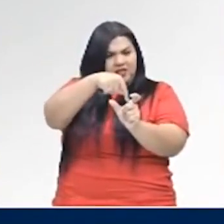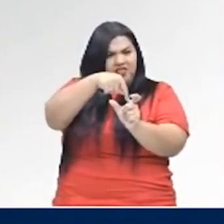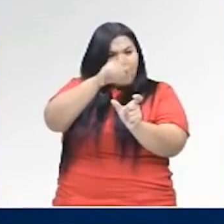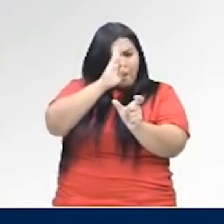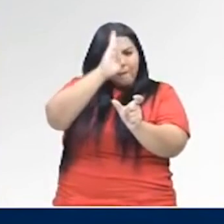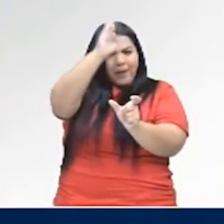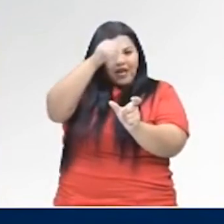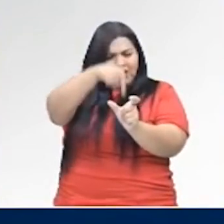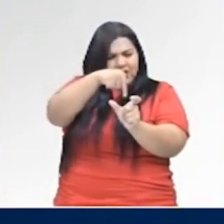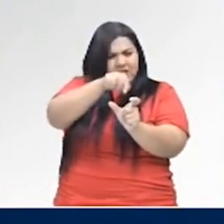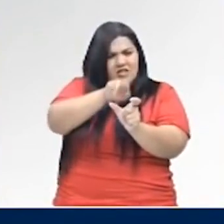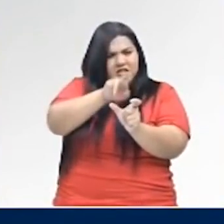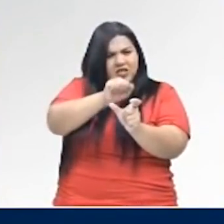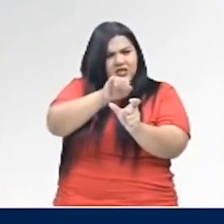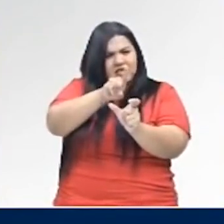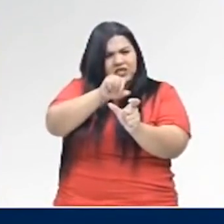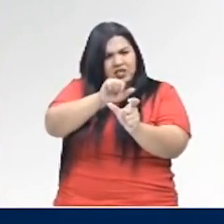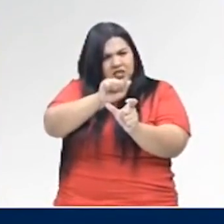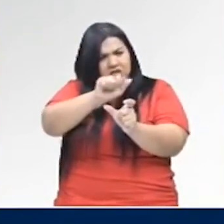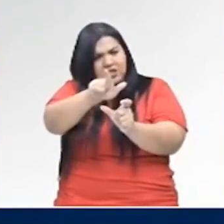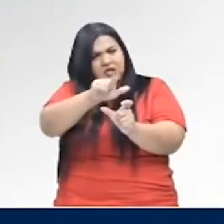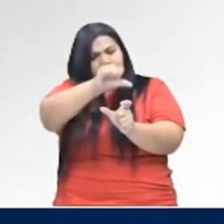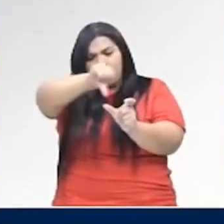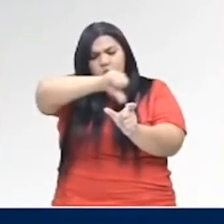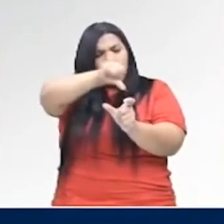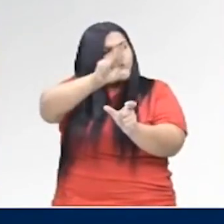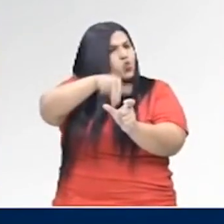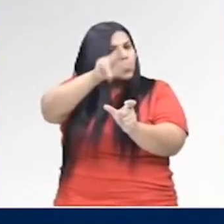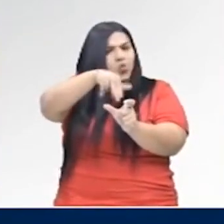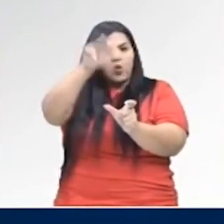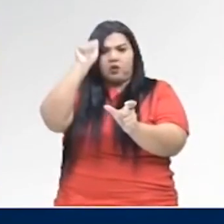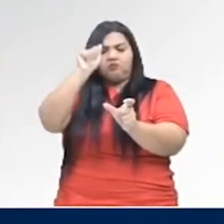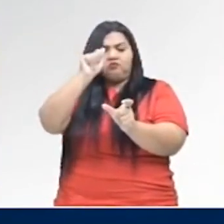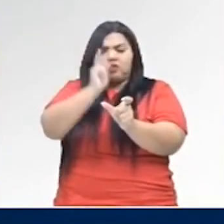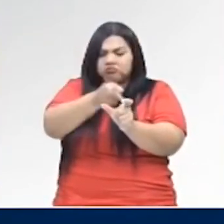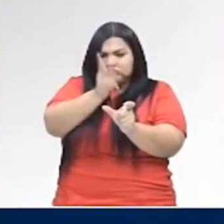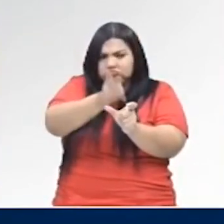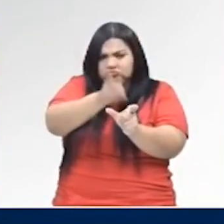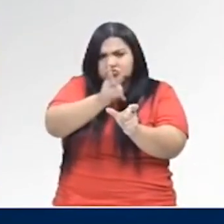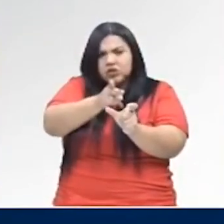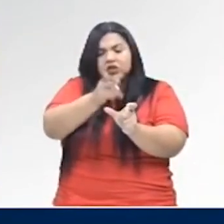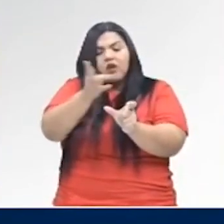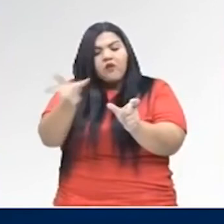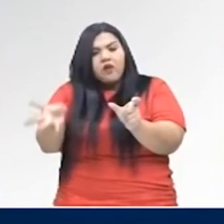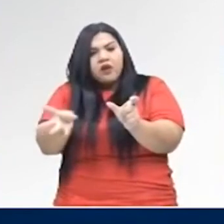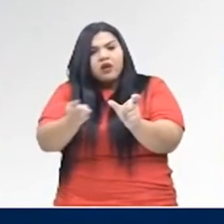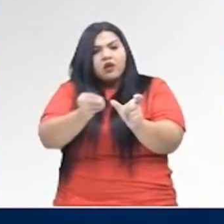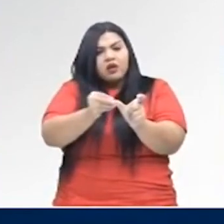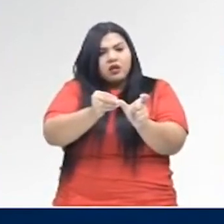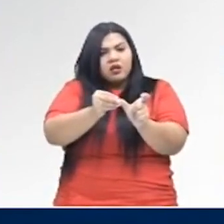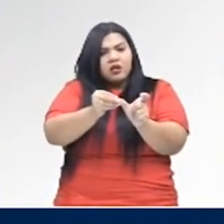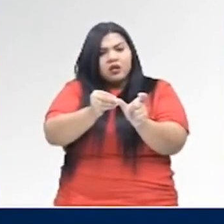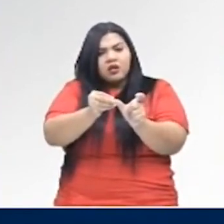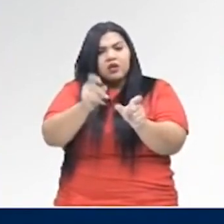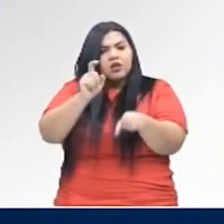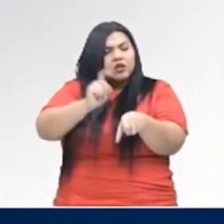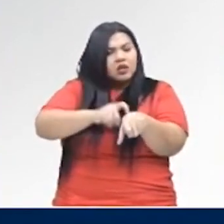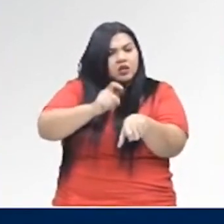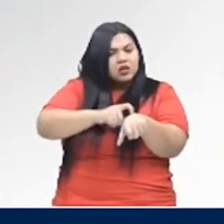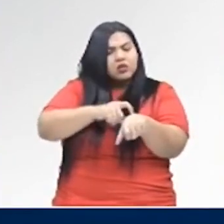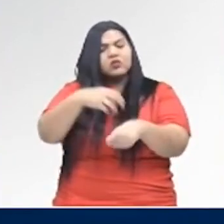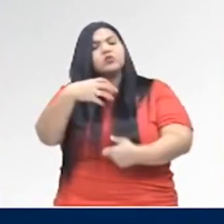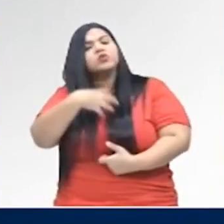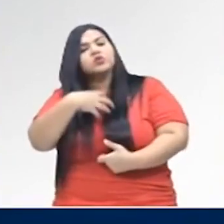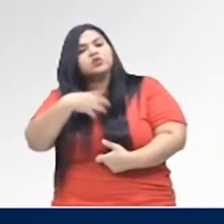dele, aquele que traz a significação, é invariável. Não vai mudar. Você só vai acrescentar as desinências de tempo e de